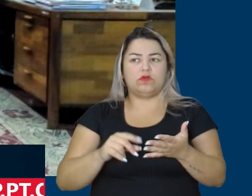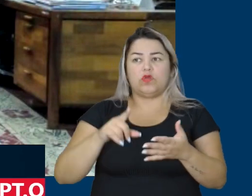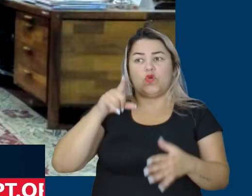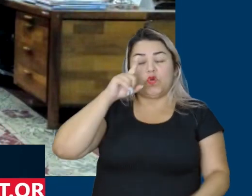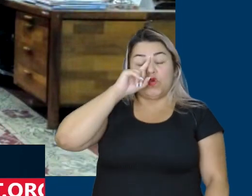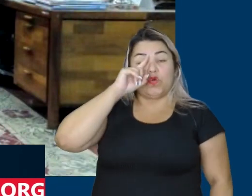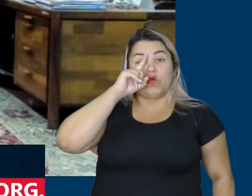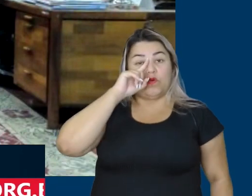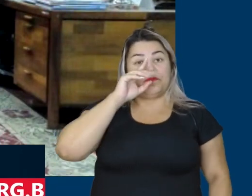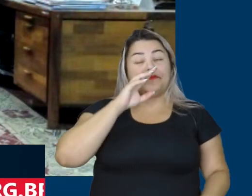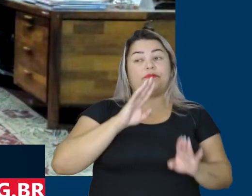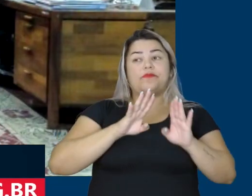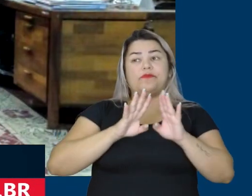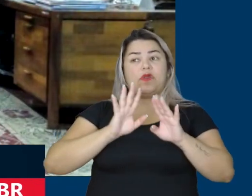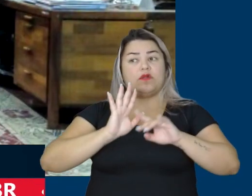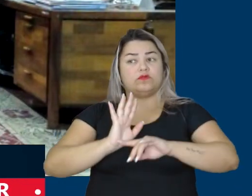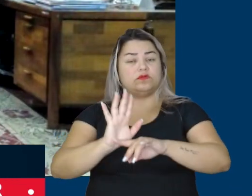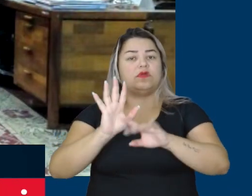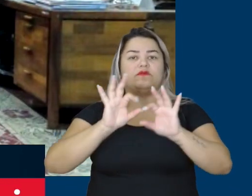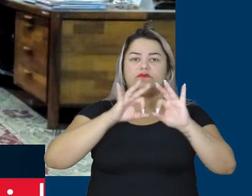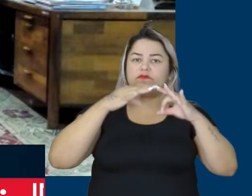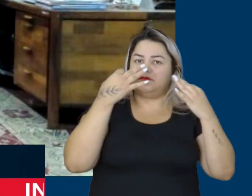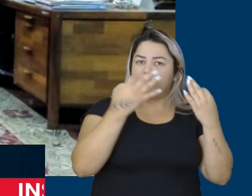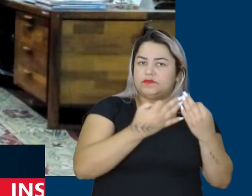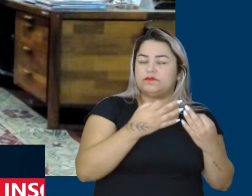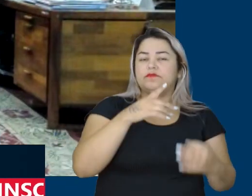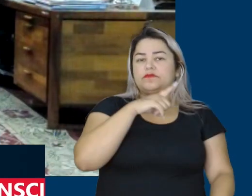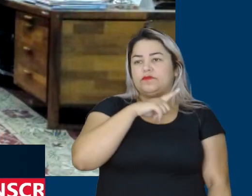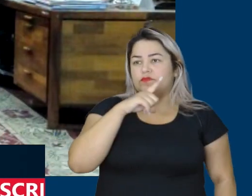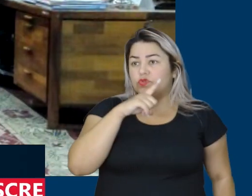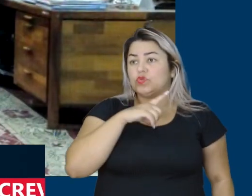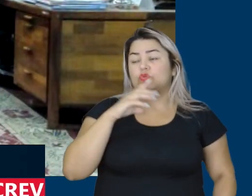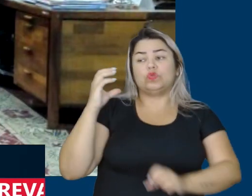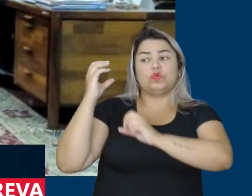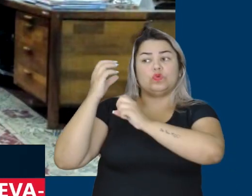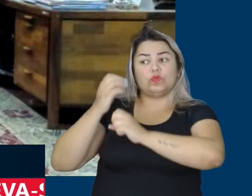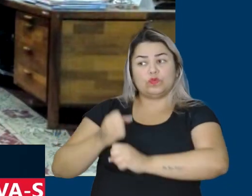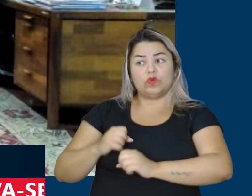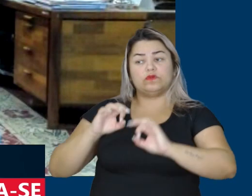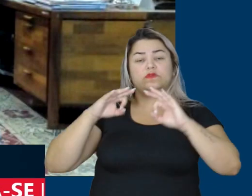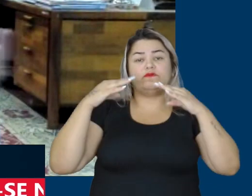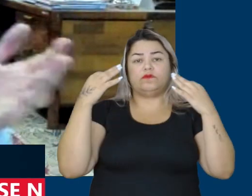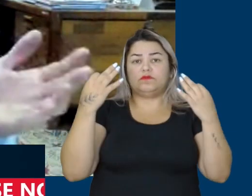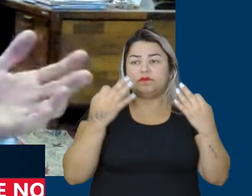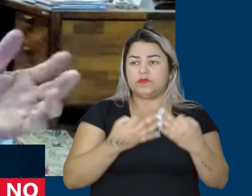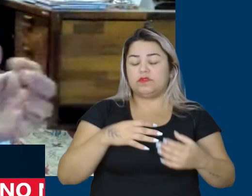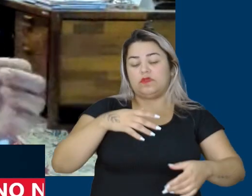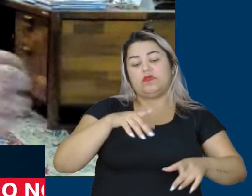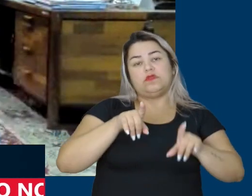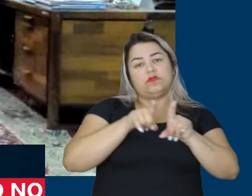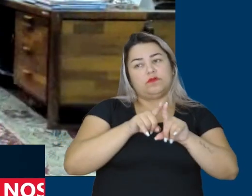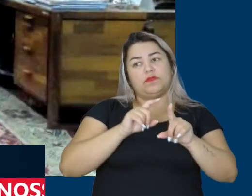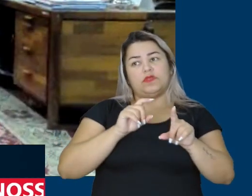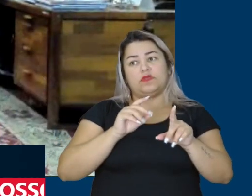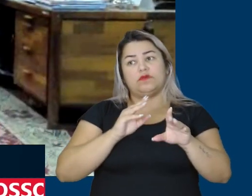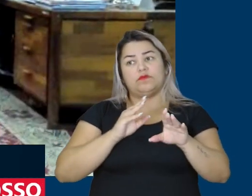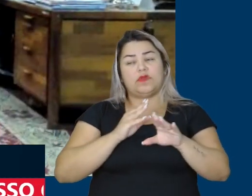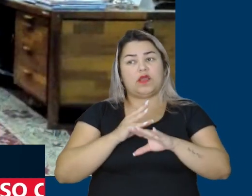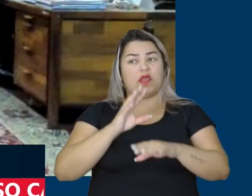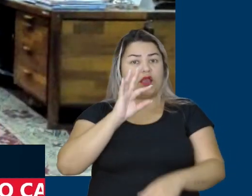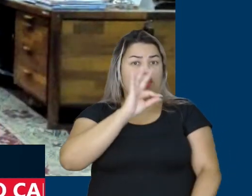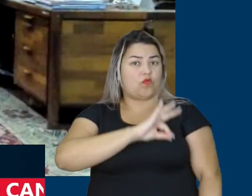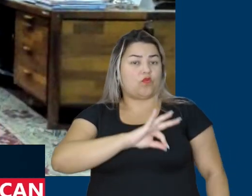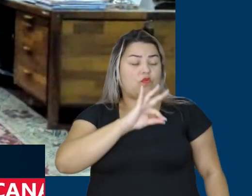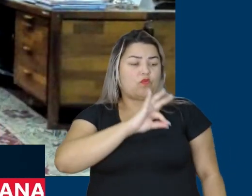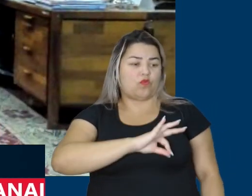benefício eventual que a família recebe através do Bolsa Família, por exemplo, a não ser que ultrapasse a renda per